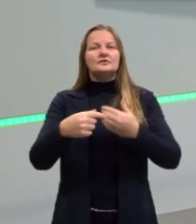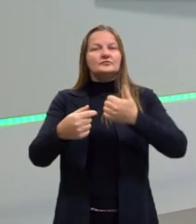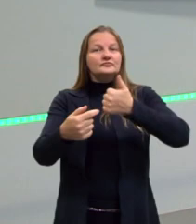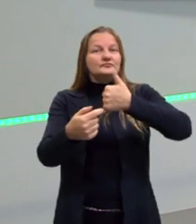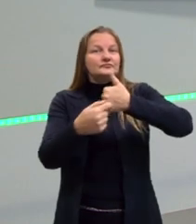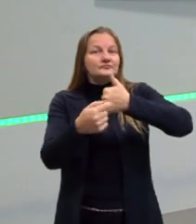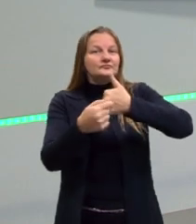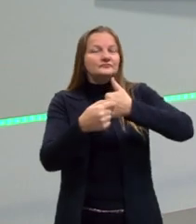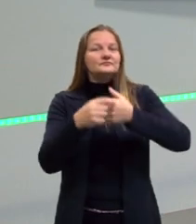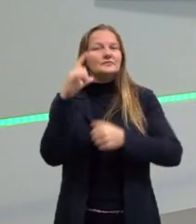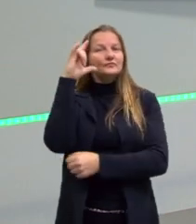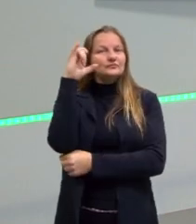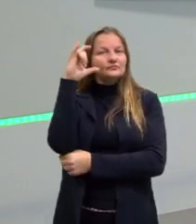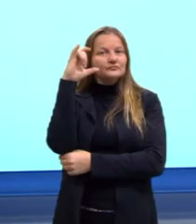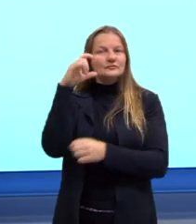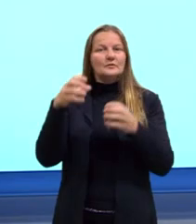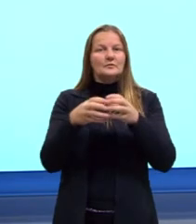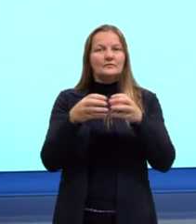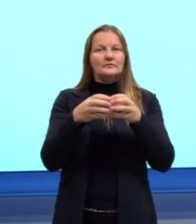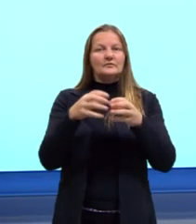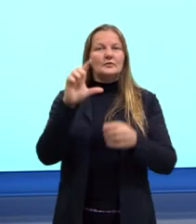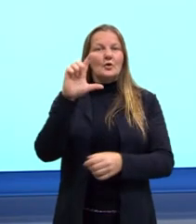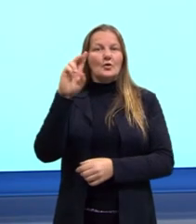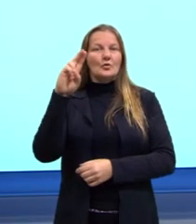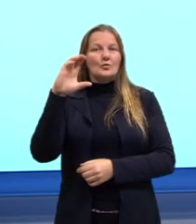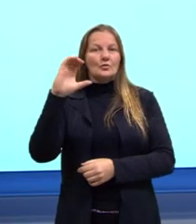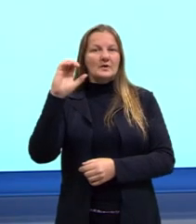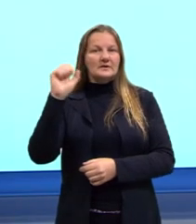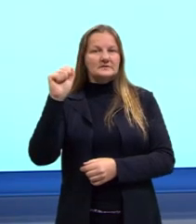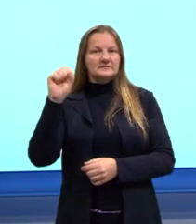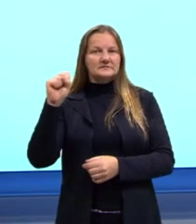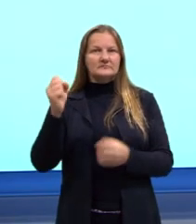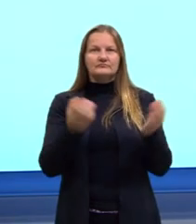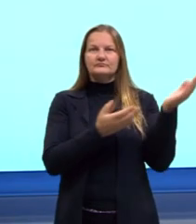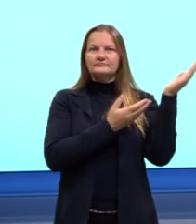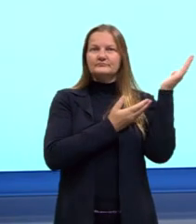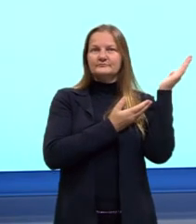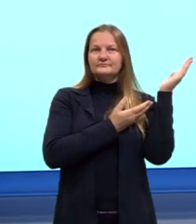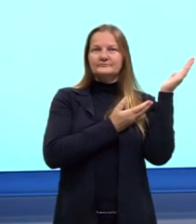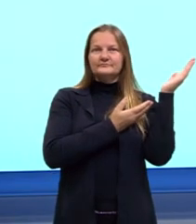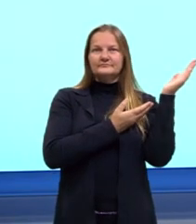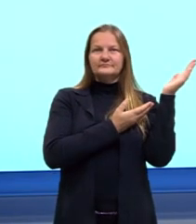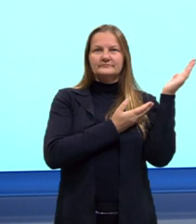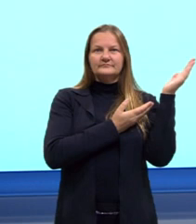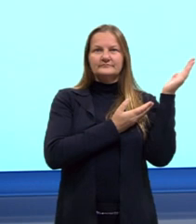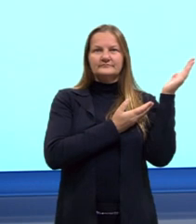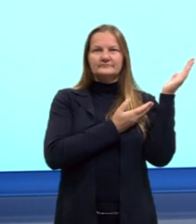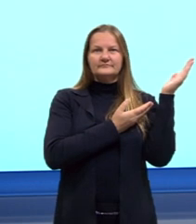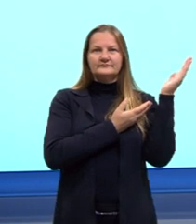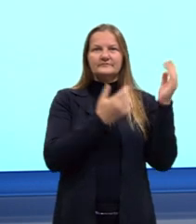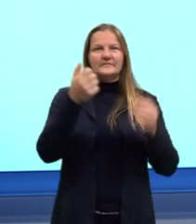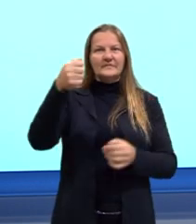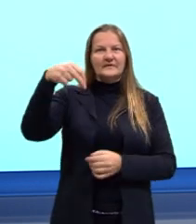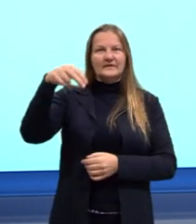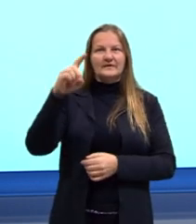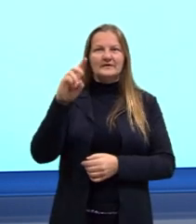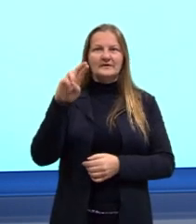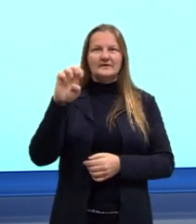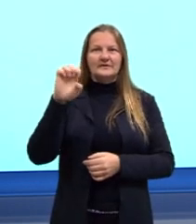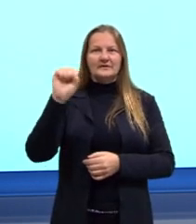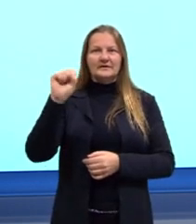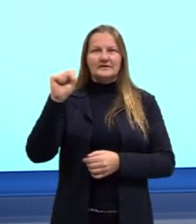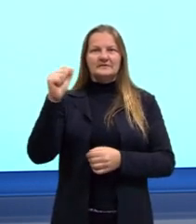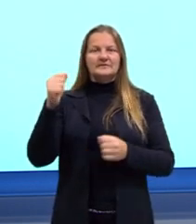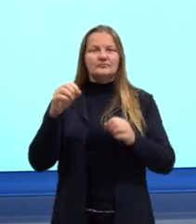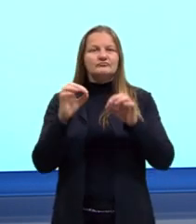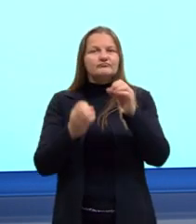sociais, no Instagram, Prof. Lucas Labella. E mandar um abraço também para a minha curadora Andressa Domansky, que me ajuda a produzir